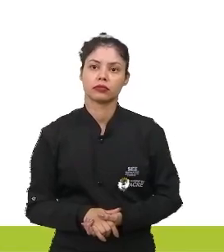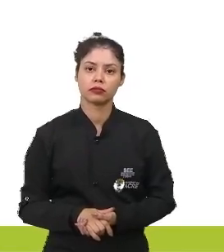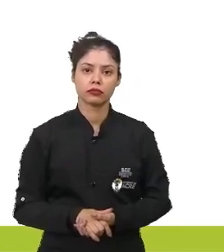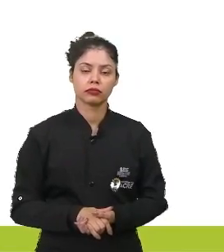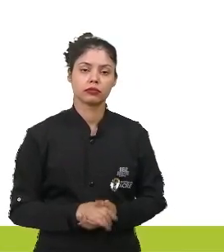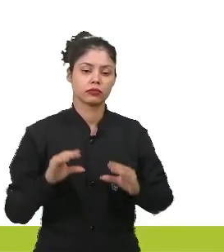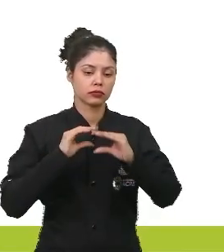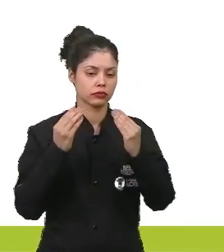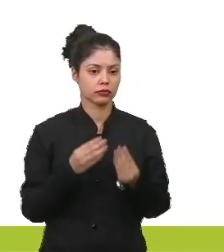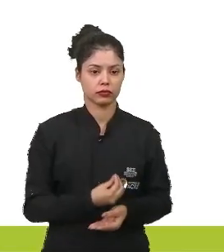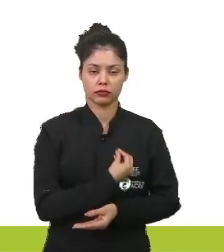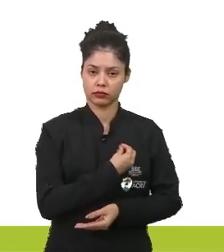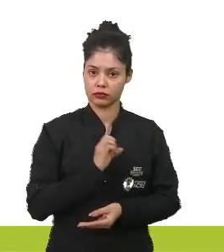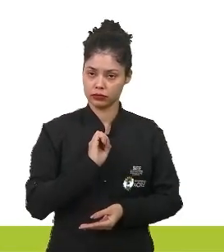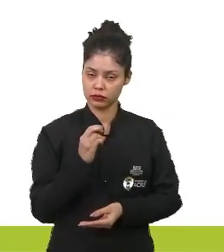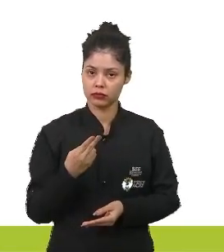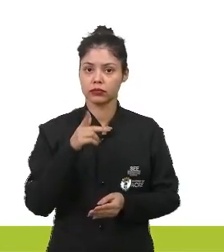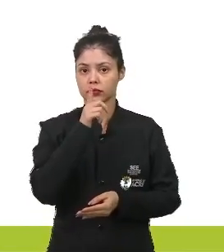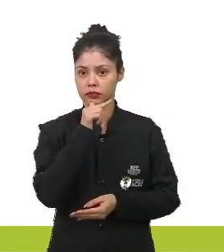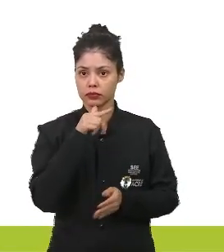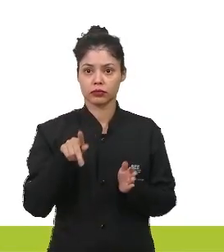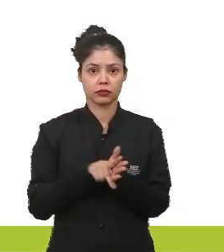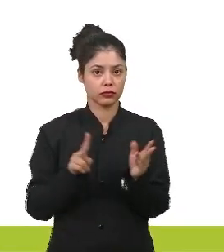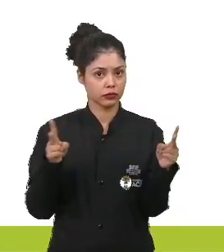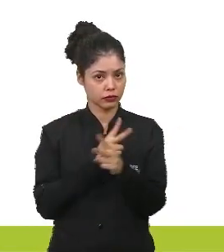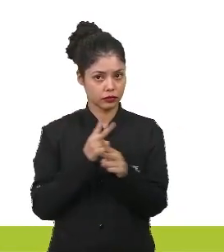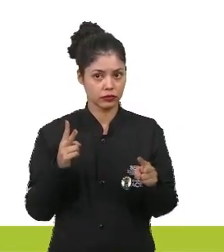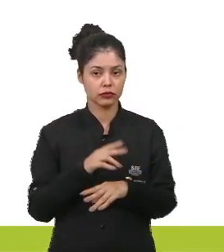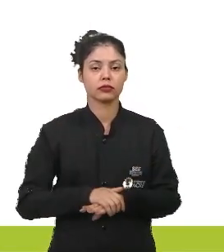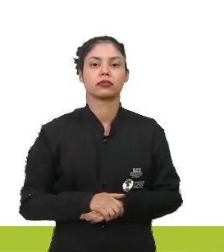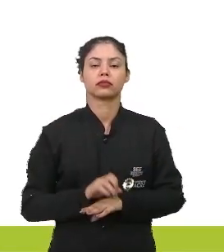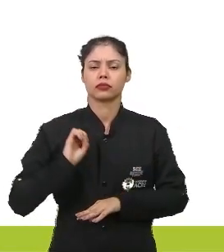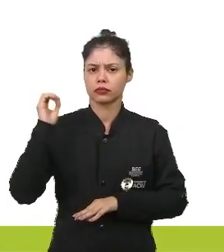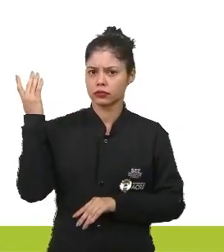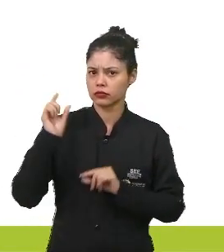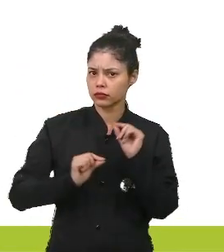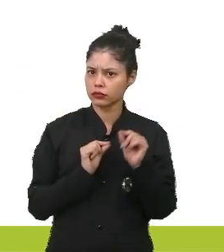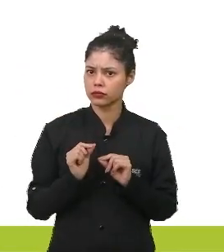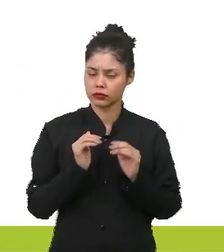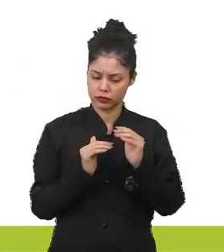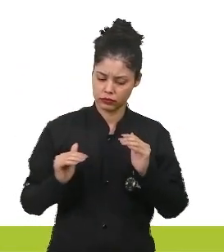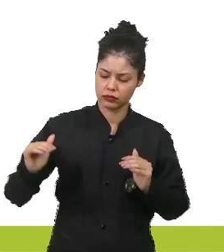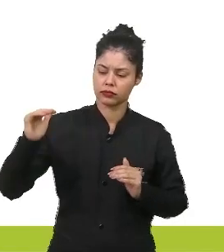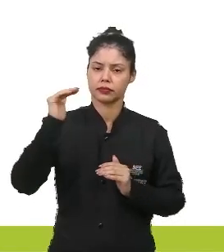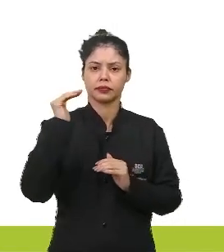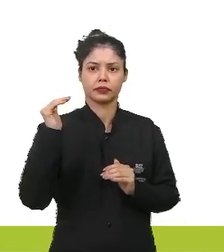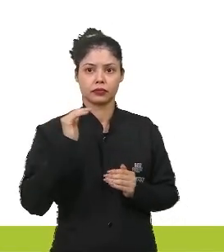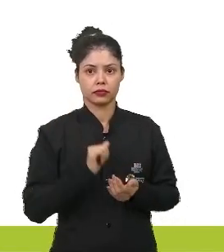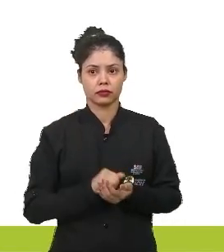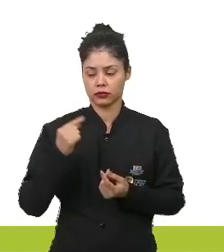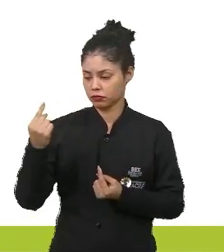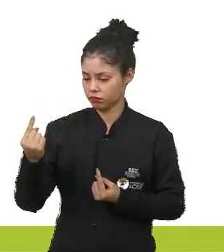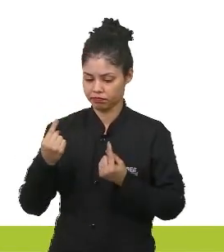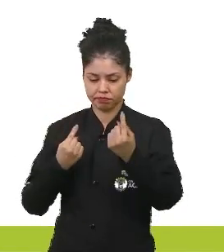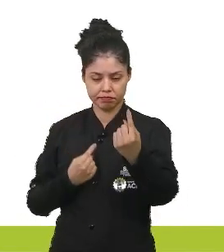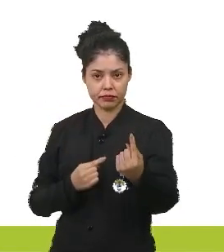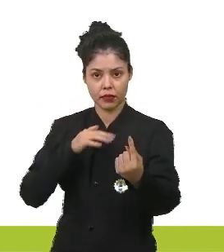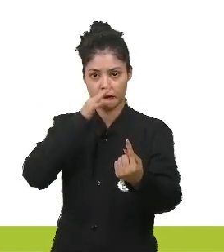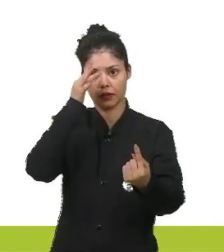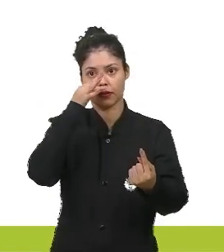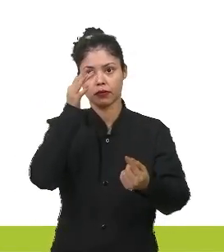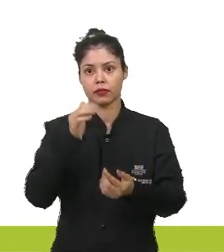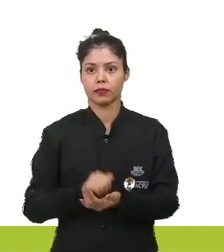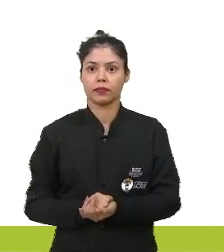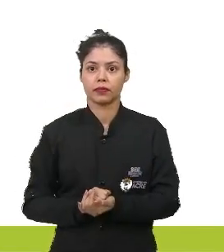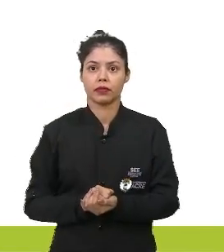vivo ou com a água ou com o vento. Tá? Na maioria dos casos o pólen é levado de uma flor para outra. Grãozinho de